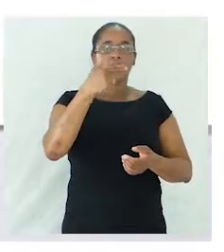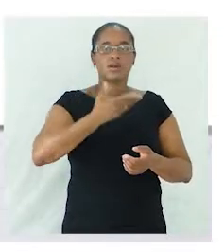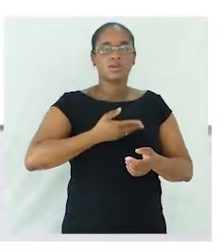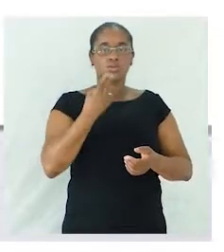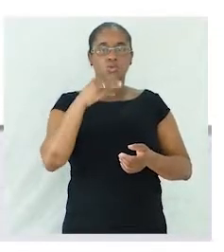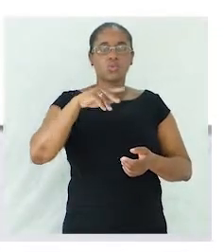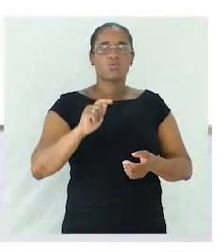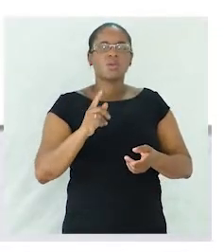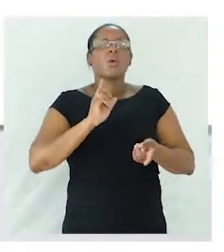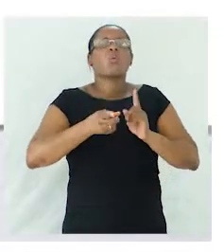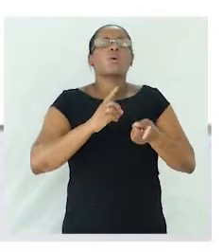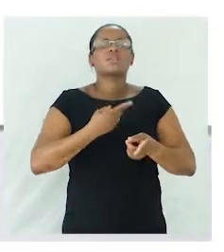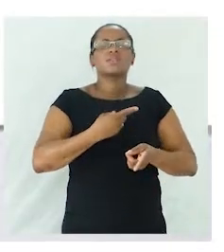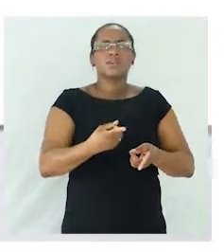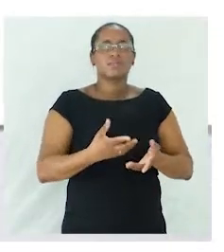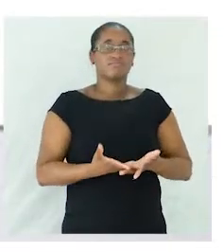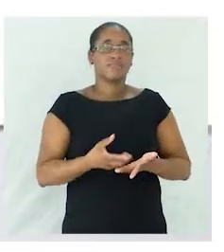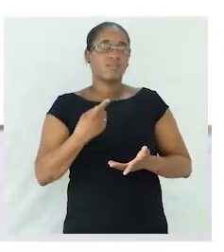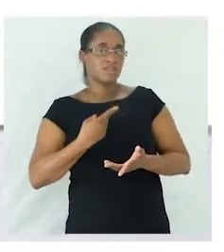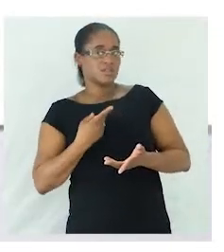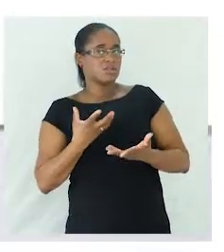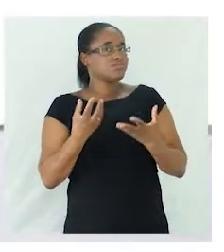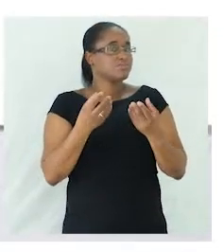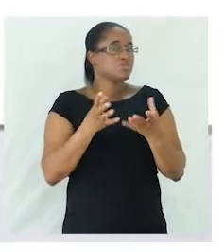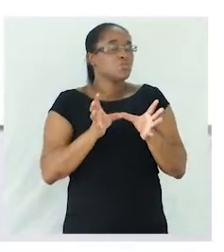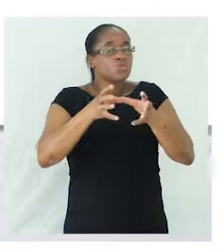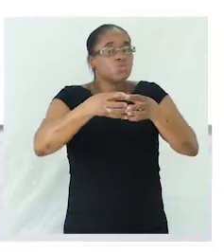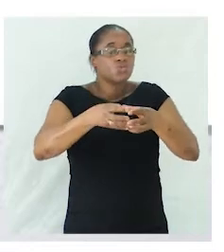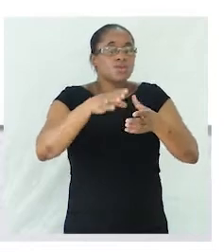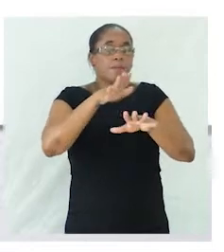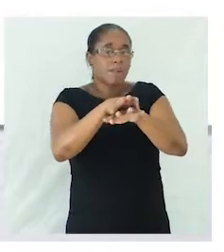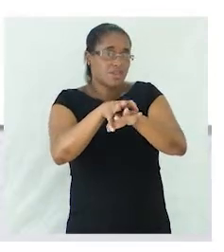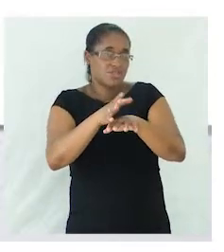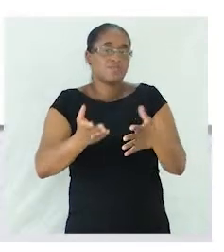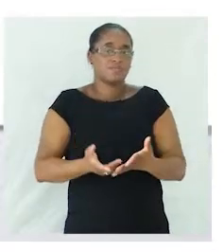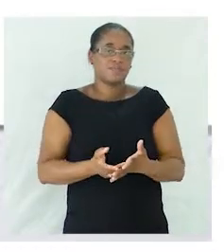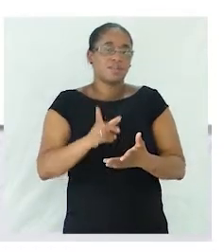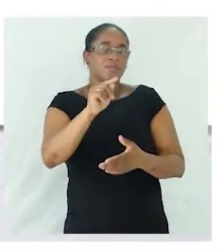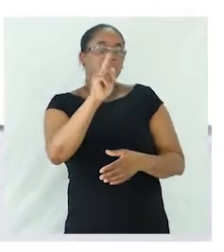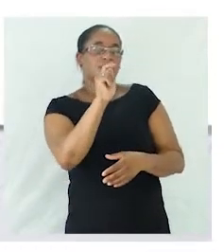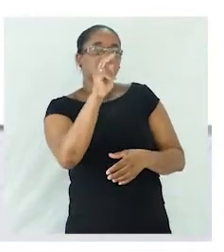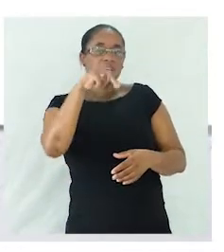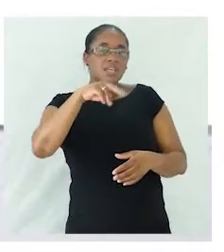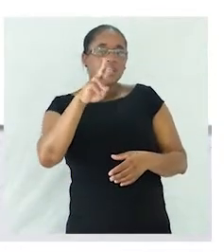Um cardume vai ser já conjunto de peixes. Muito bem. E o enxame?